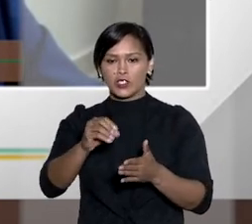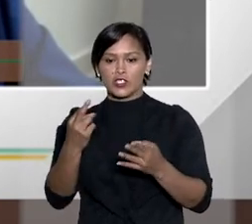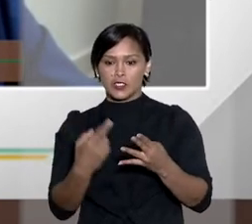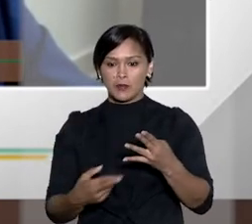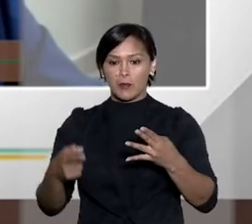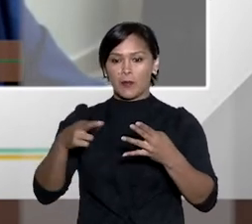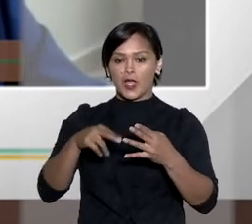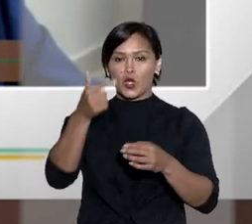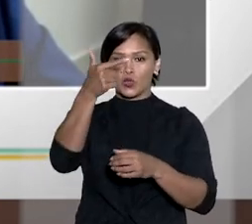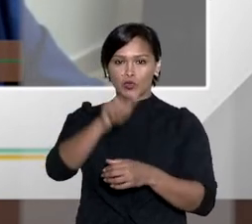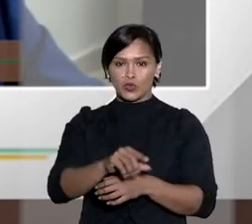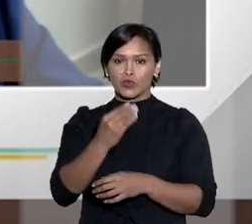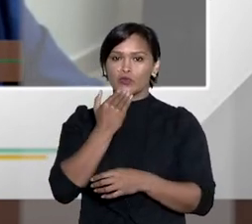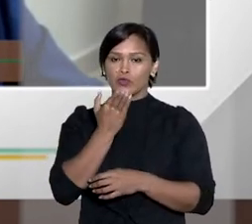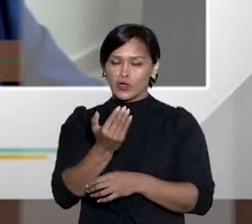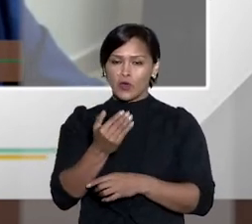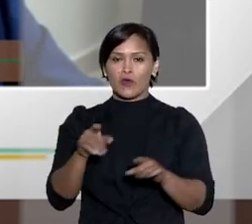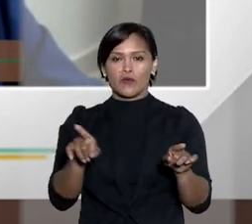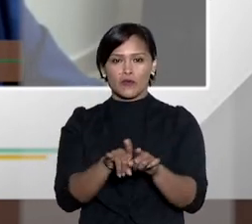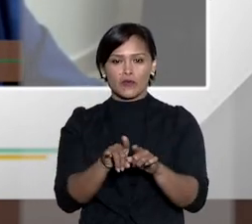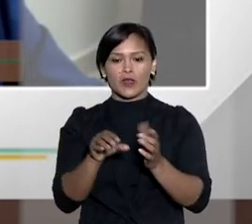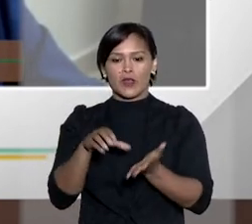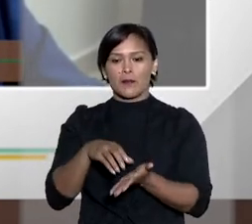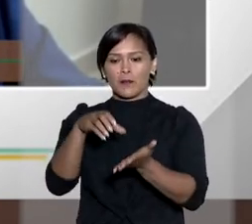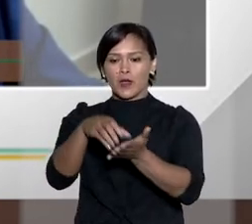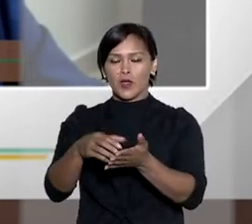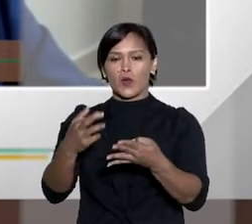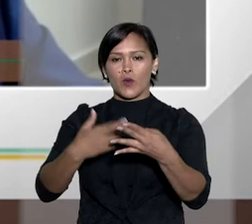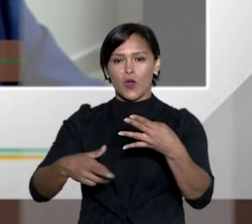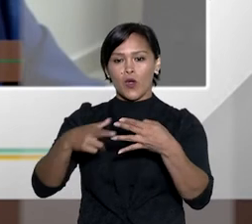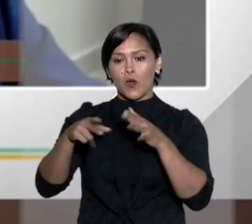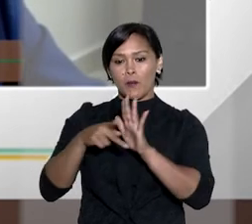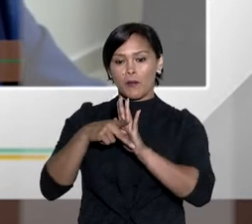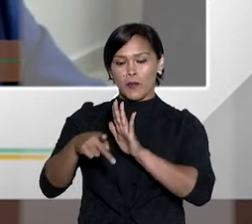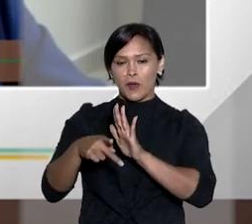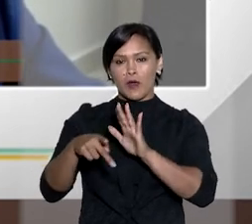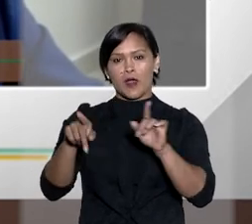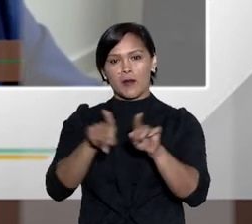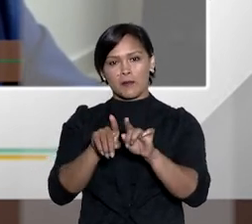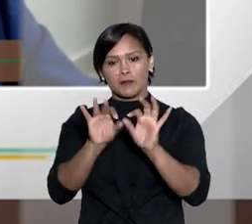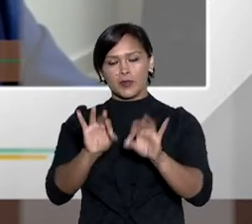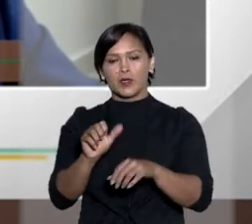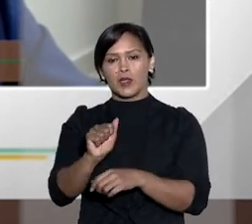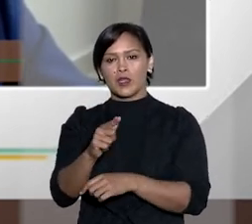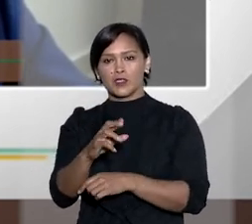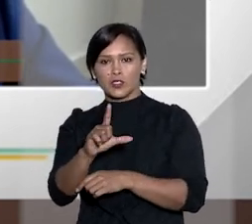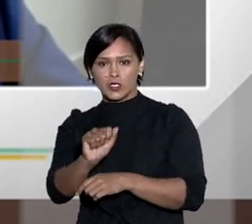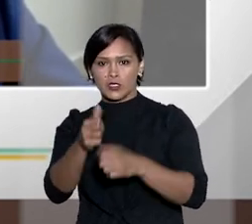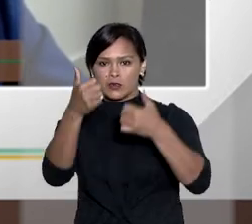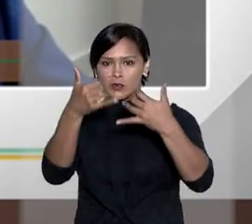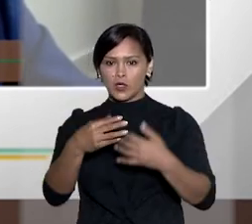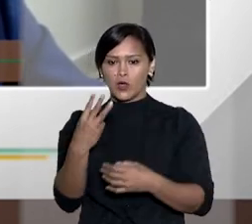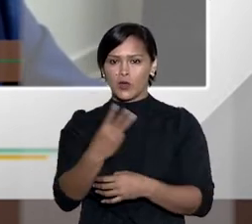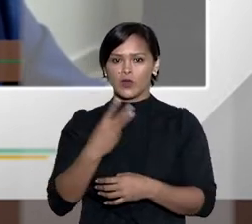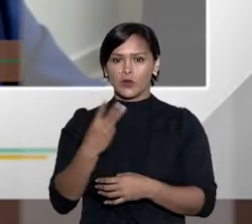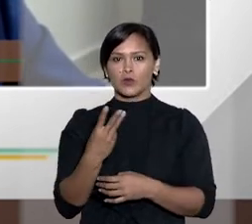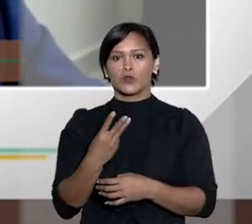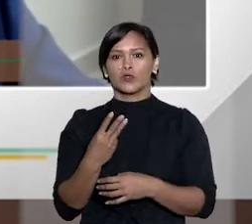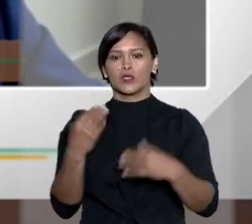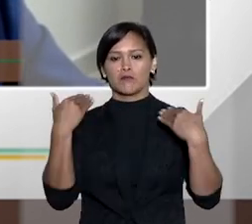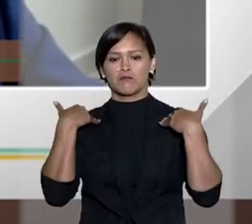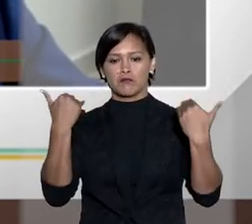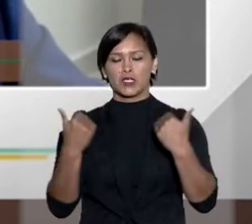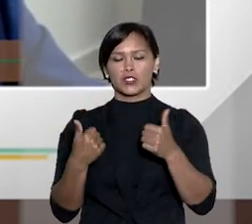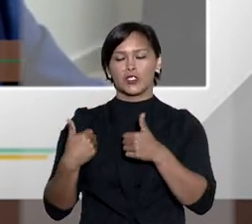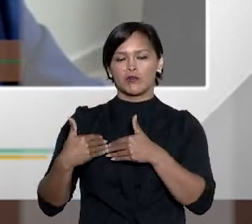um prazo que não gostou da decisão prazo de 10 dias para recurso aí vai para uma um órgão recursal que a turma